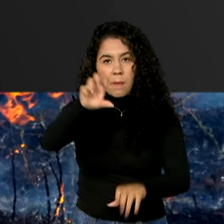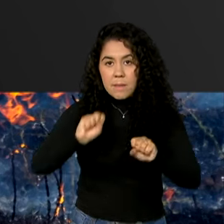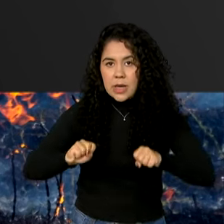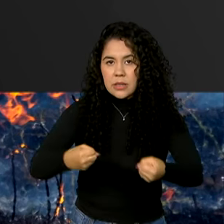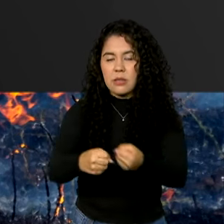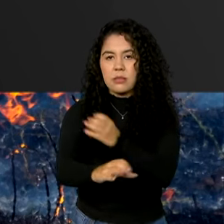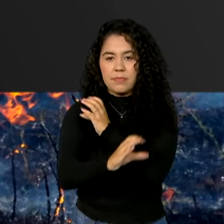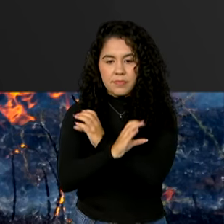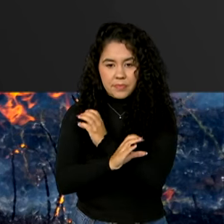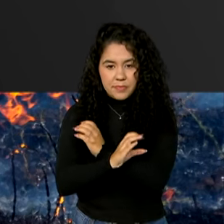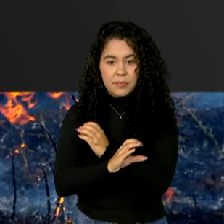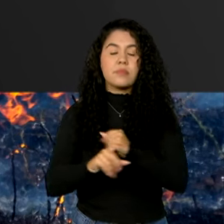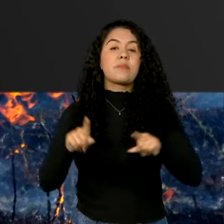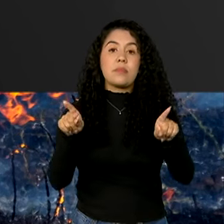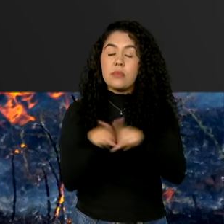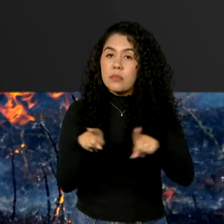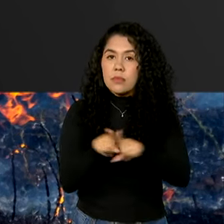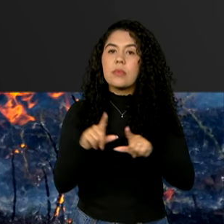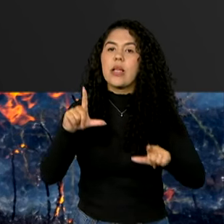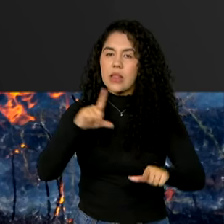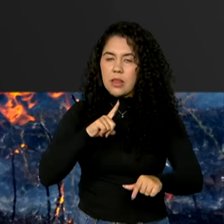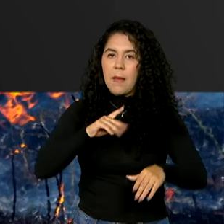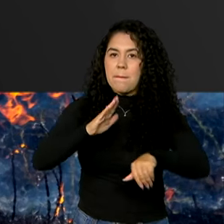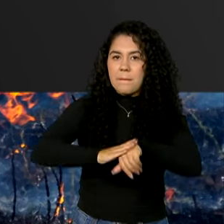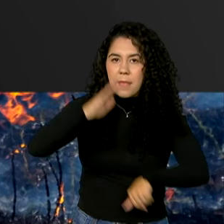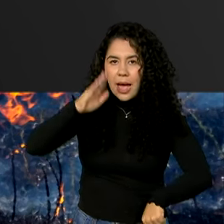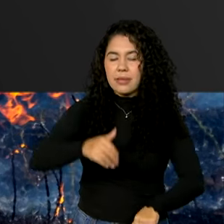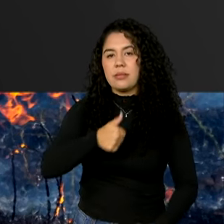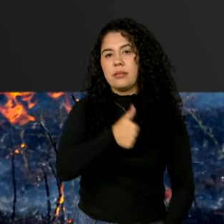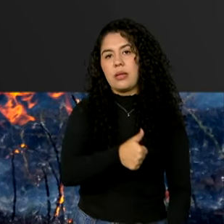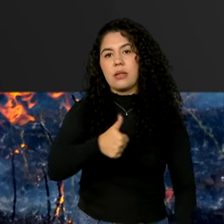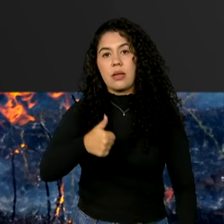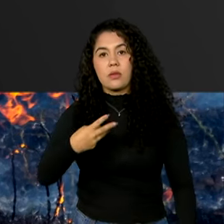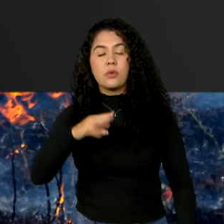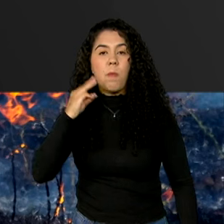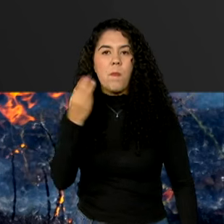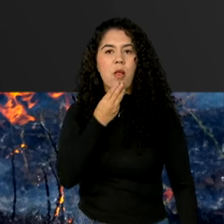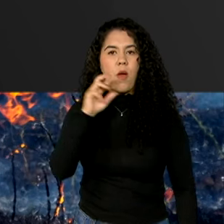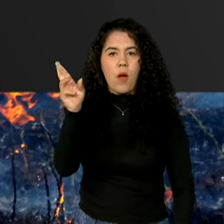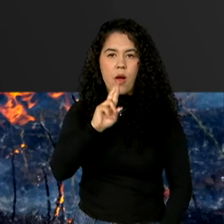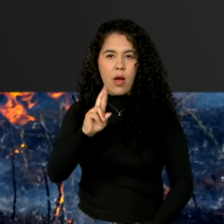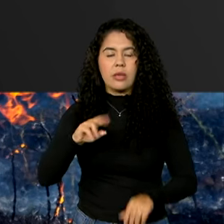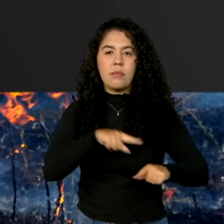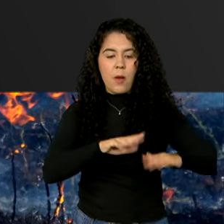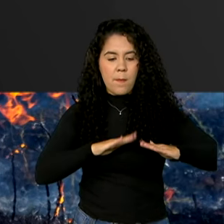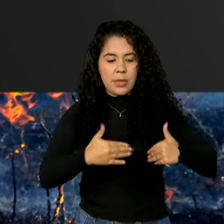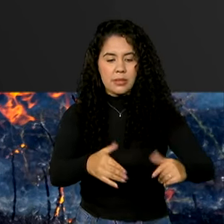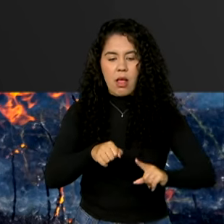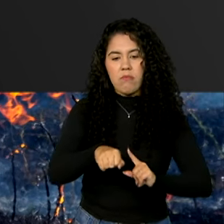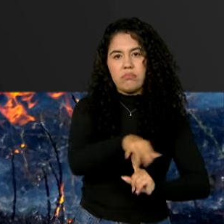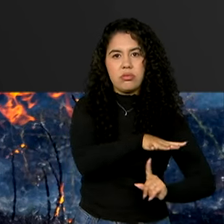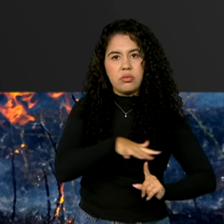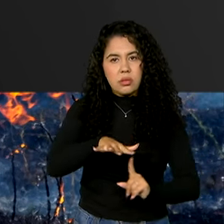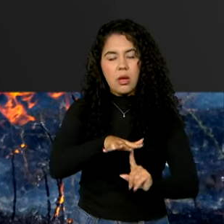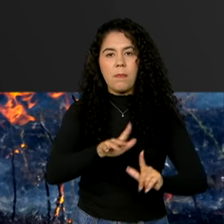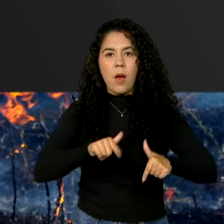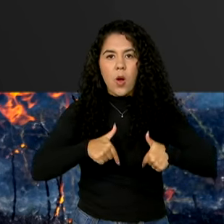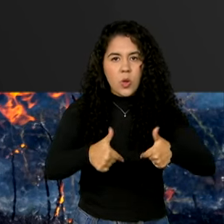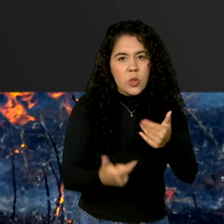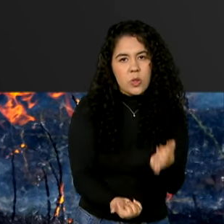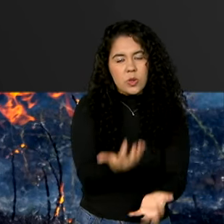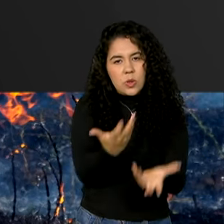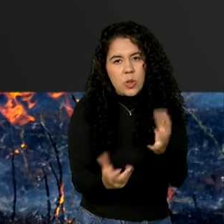A medida ainda prevê 114 milhões de reais para o Ministério do Meio Ambiente para ações de combate ao